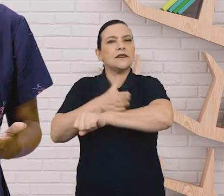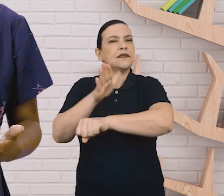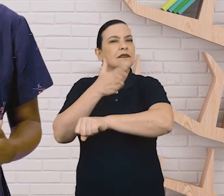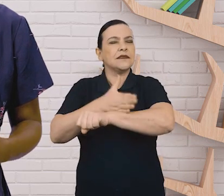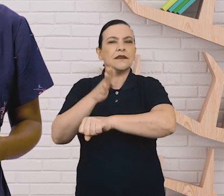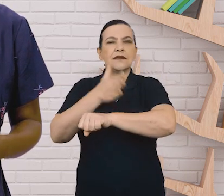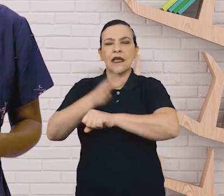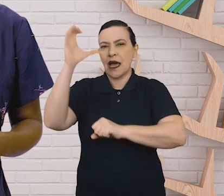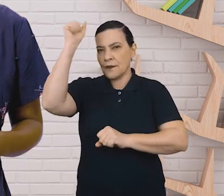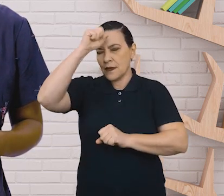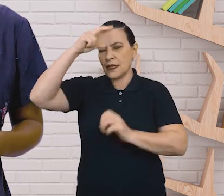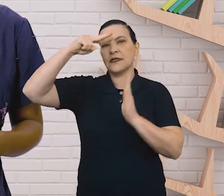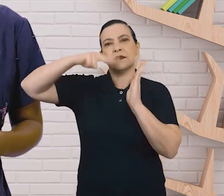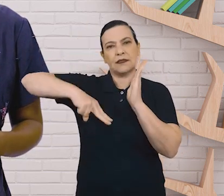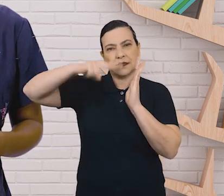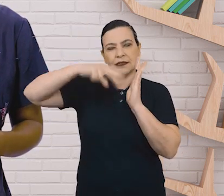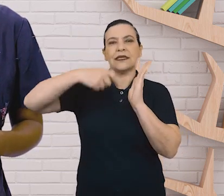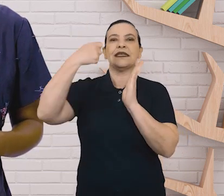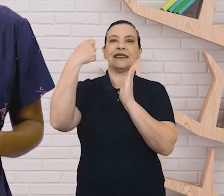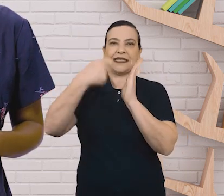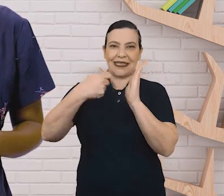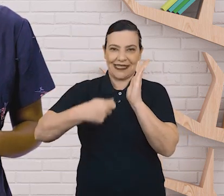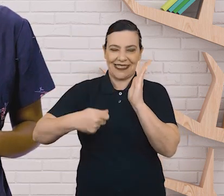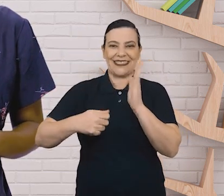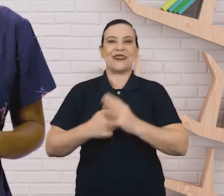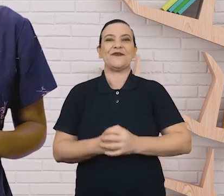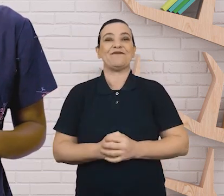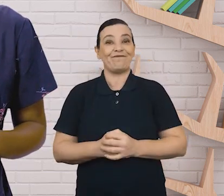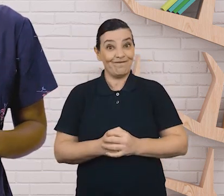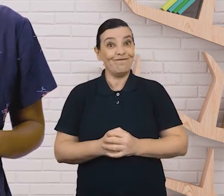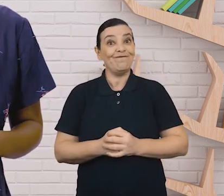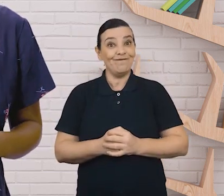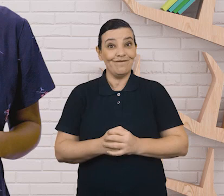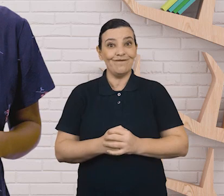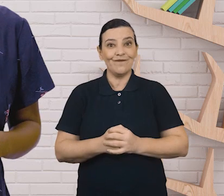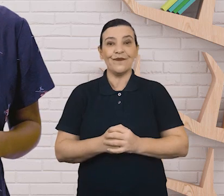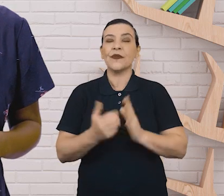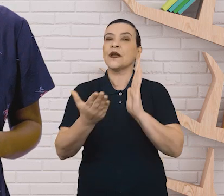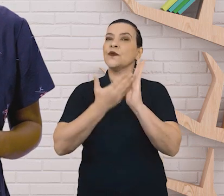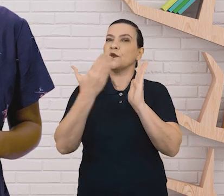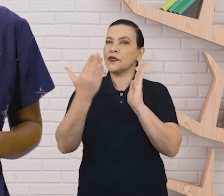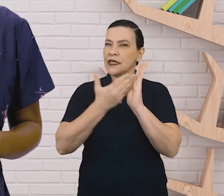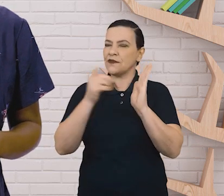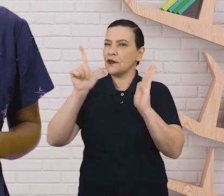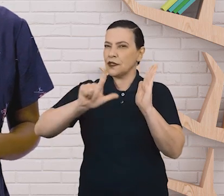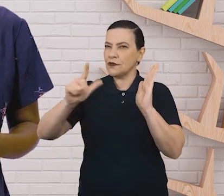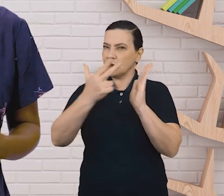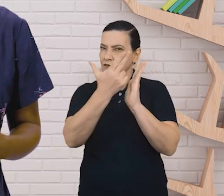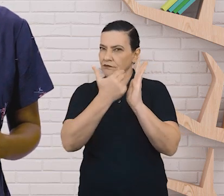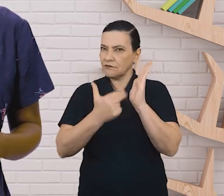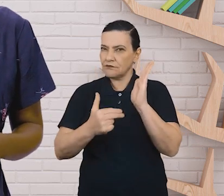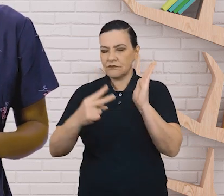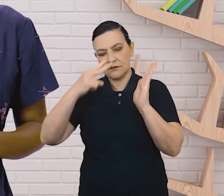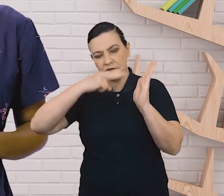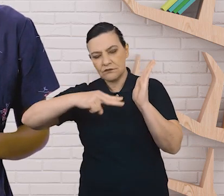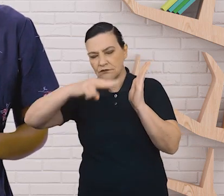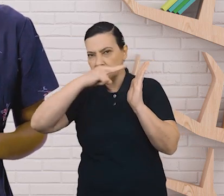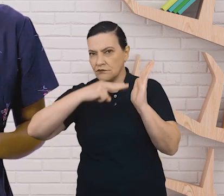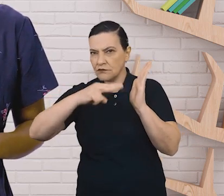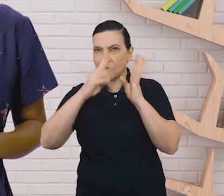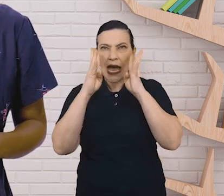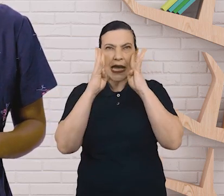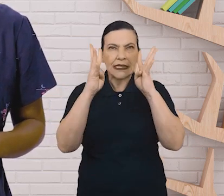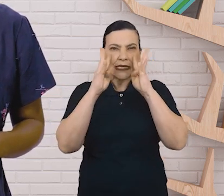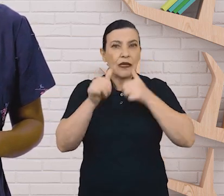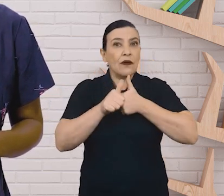importantes na aprendizagem da leitura e da escrita. O manuseio do livro literário ilustrado, a escuta e a